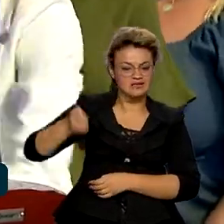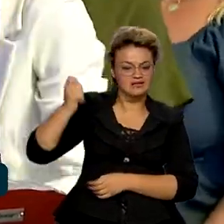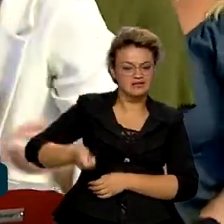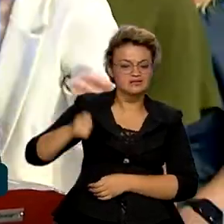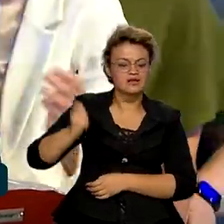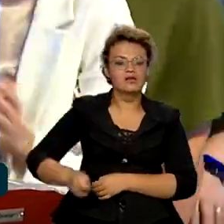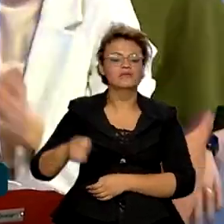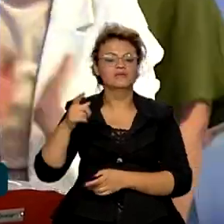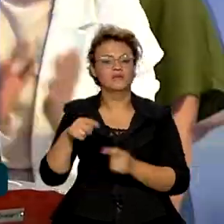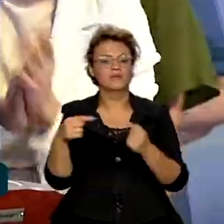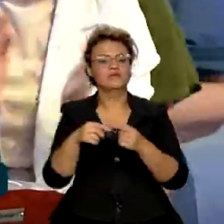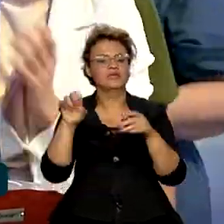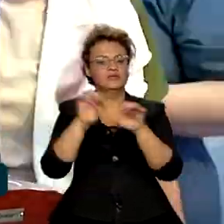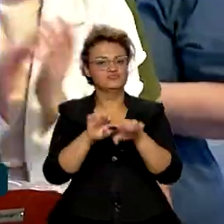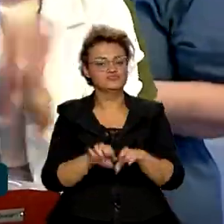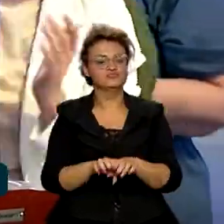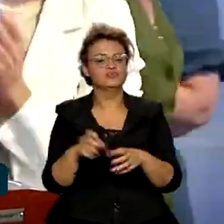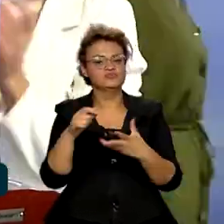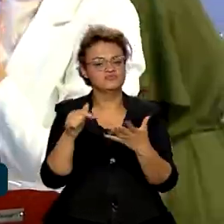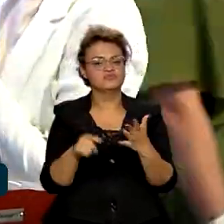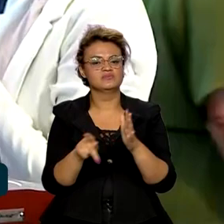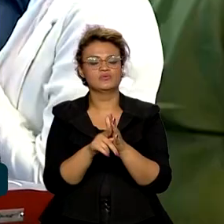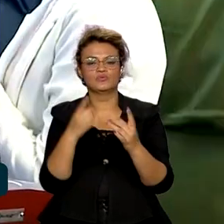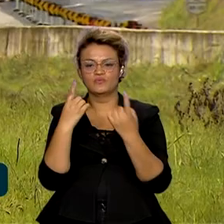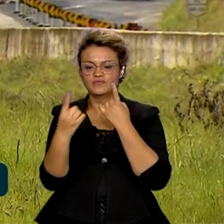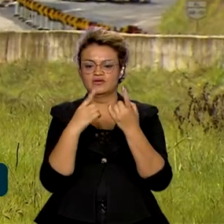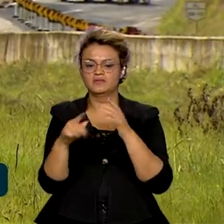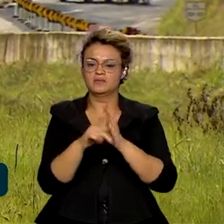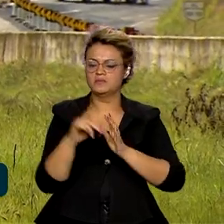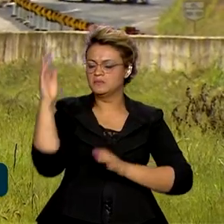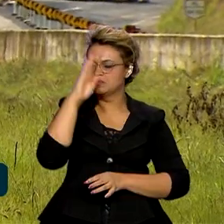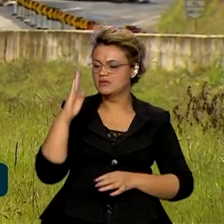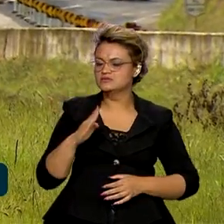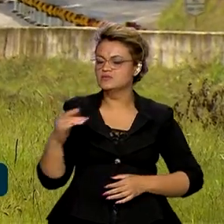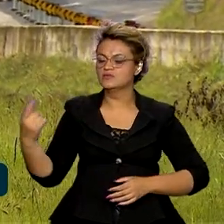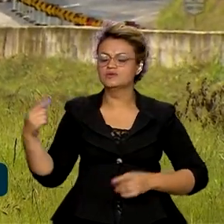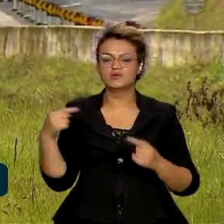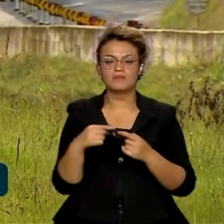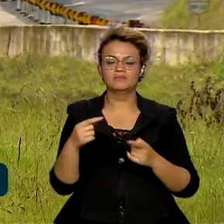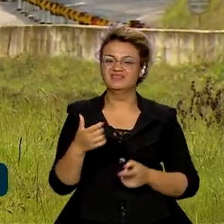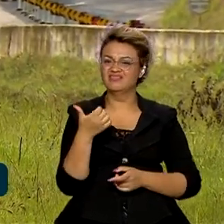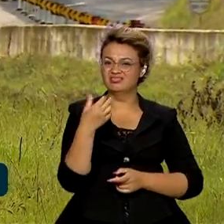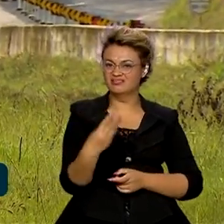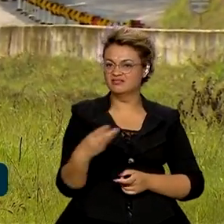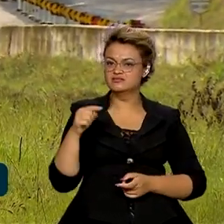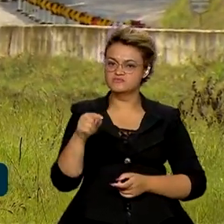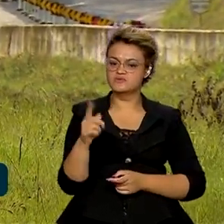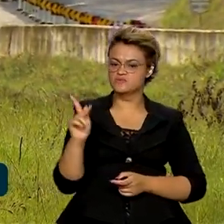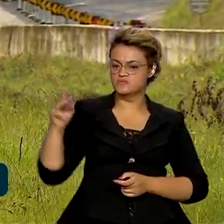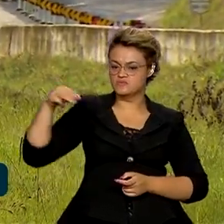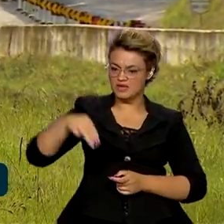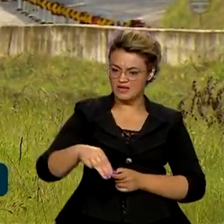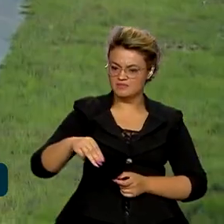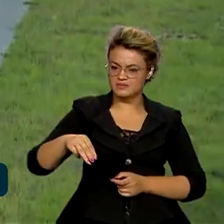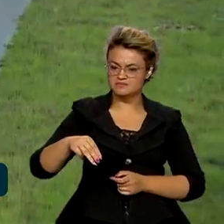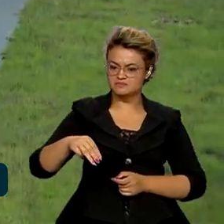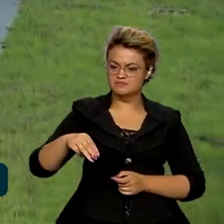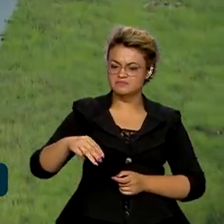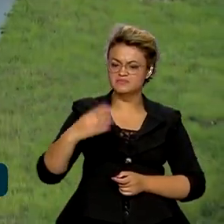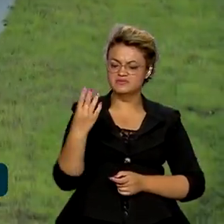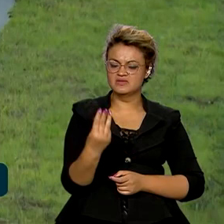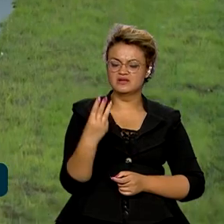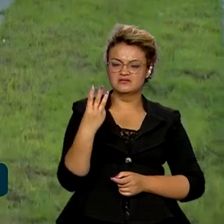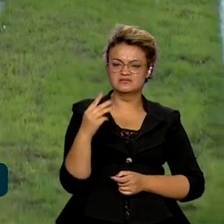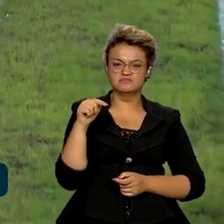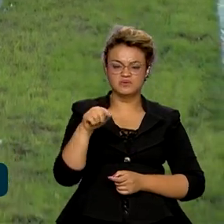de estruturação de concessões rodoviárias do país, que engloba mais de 3 mil quilômetros de extensão total e um